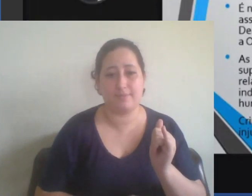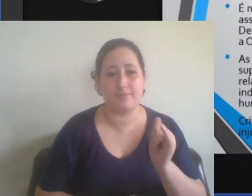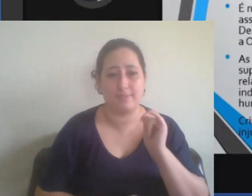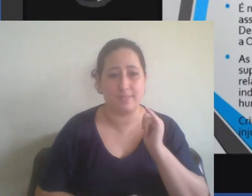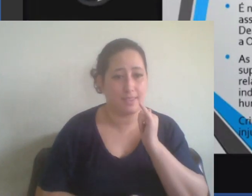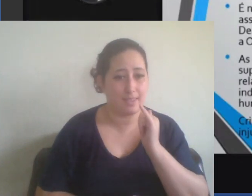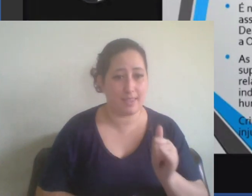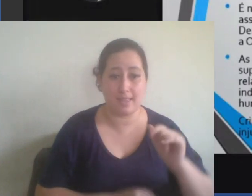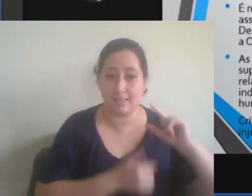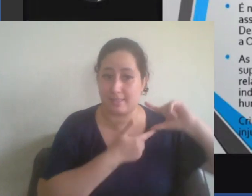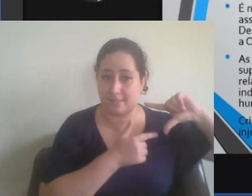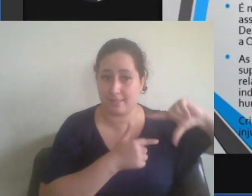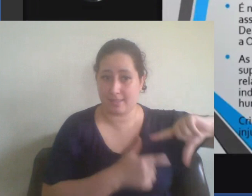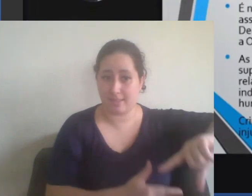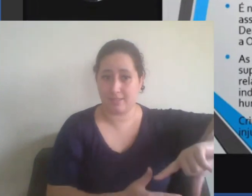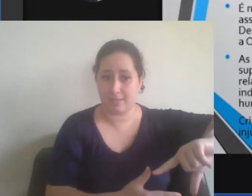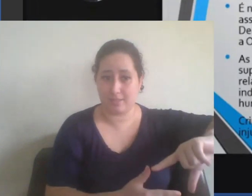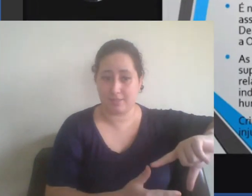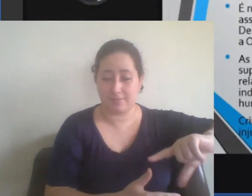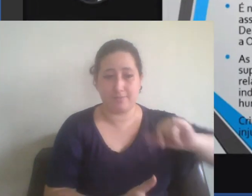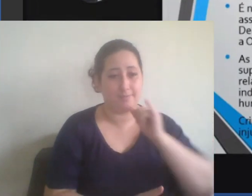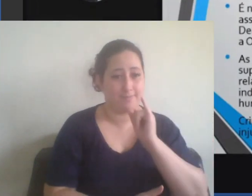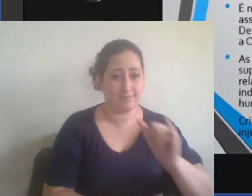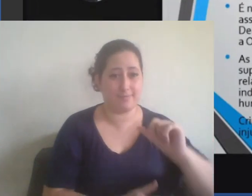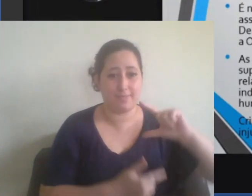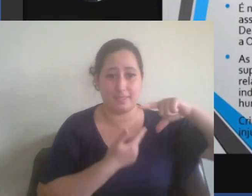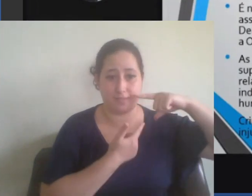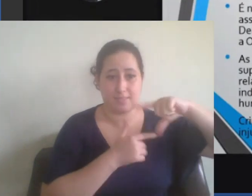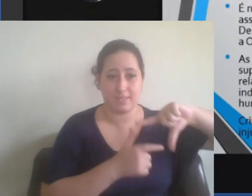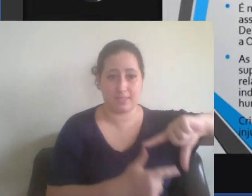tradições que